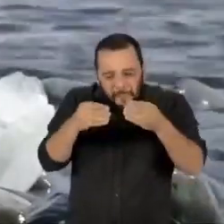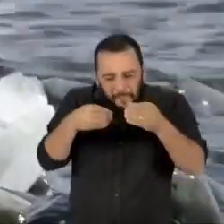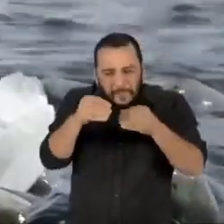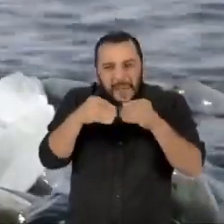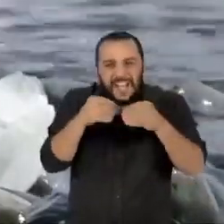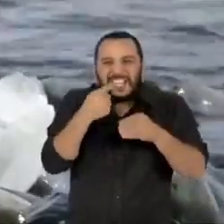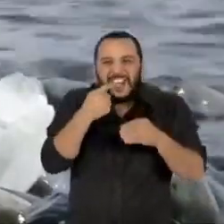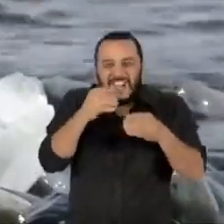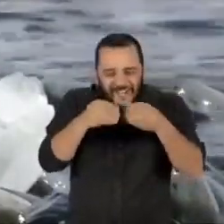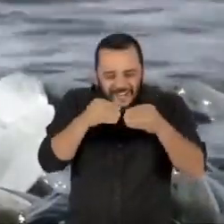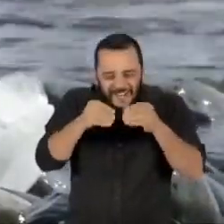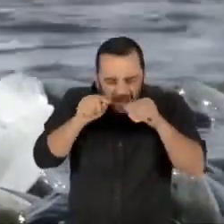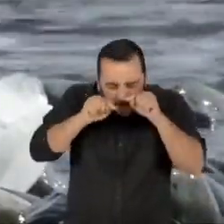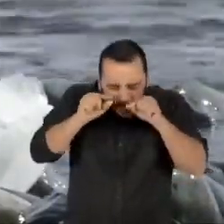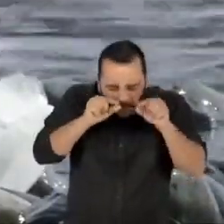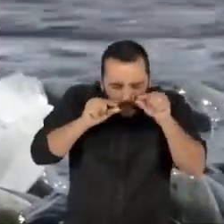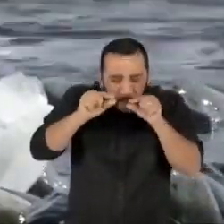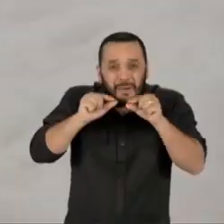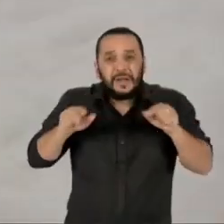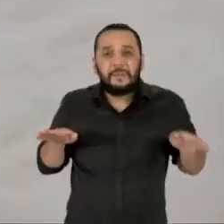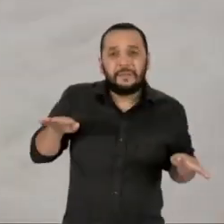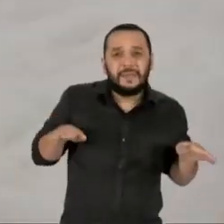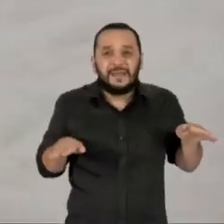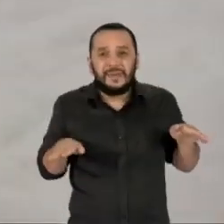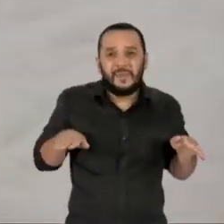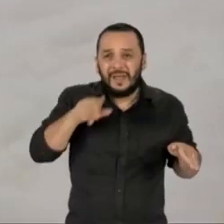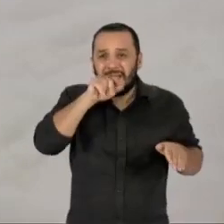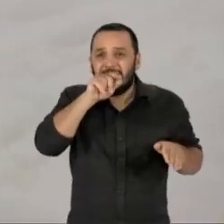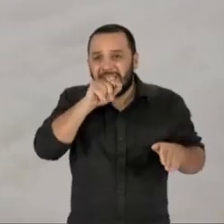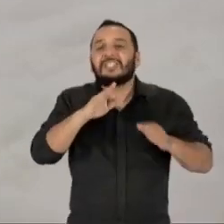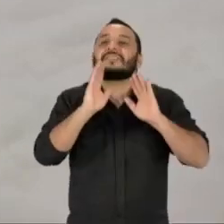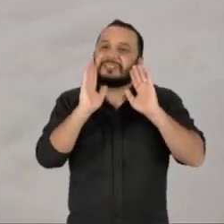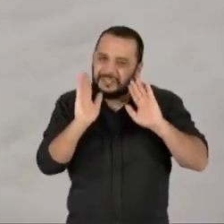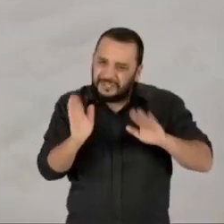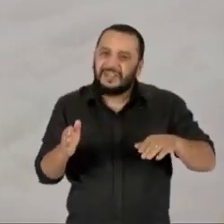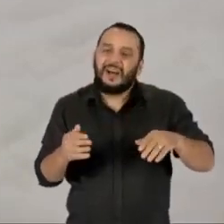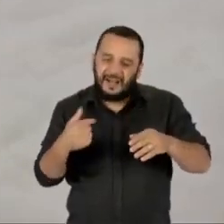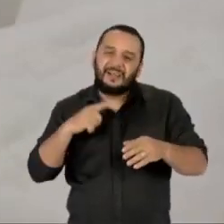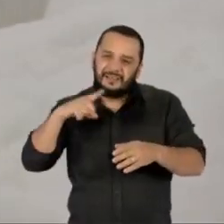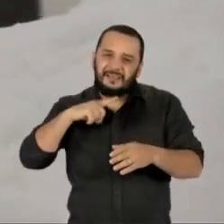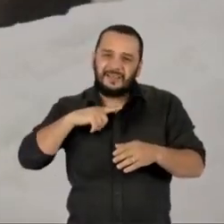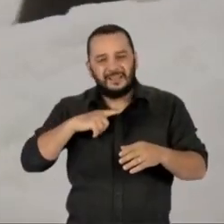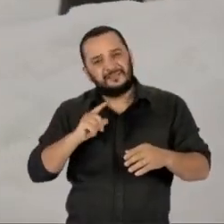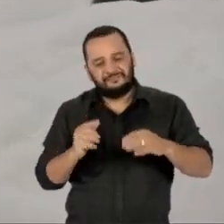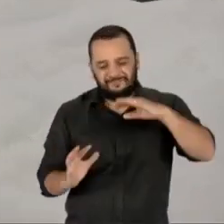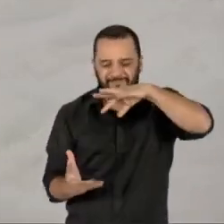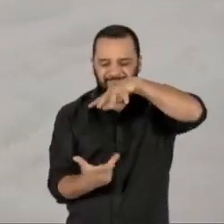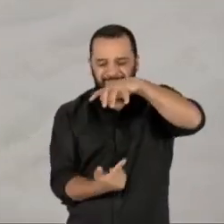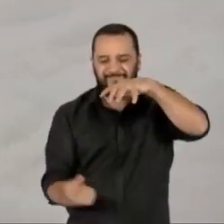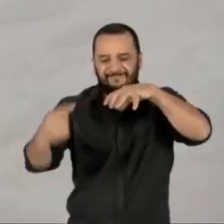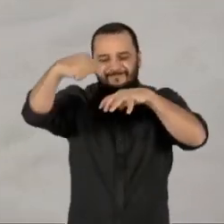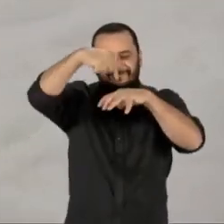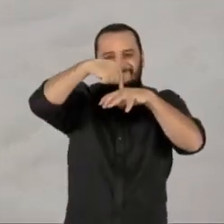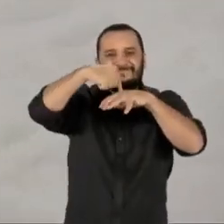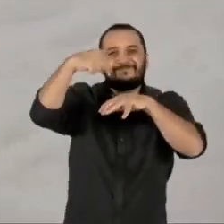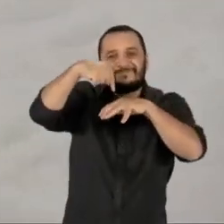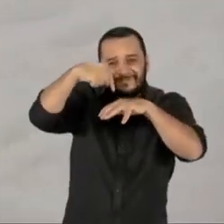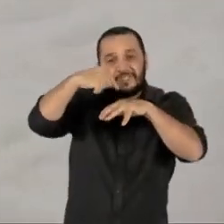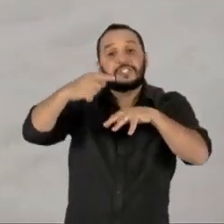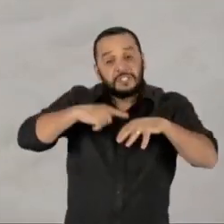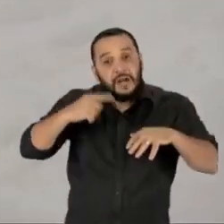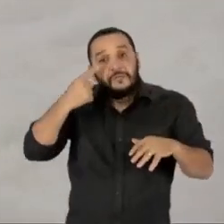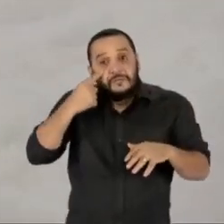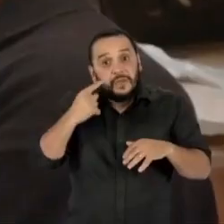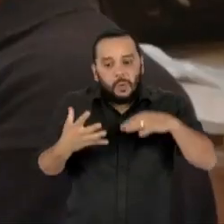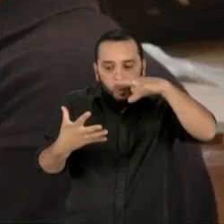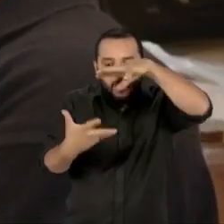confirmando que este tipo de poluição já entrou na cadeia alimentar marinha. Ao analisar a dieta de pinguins em duas regiões